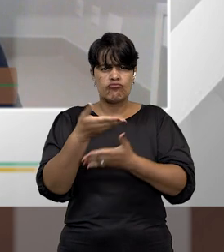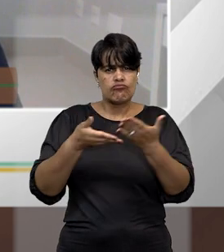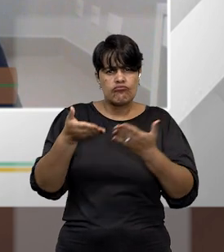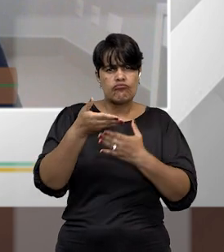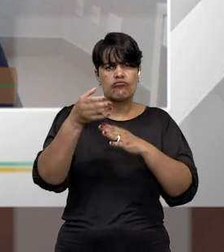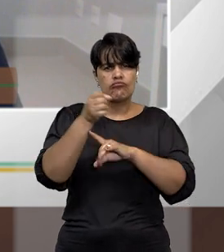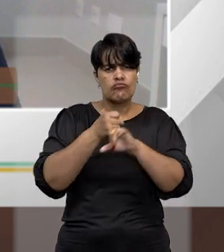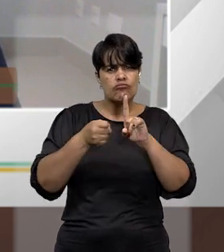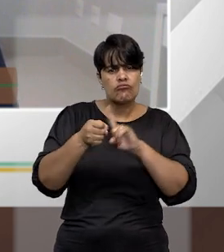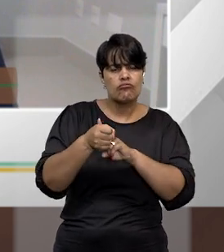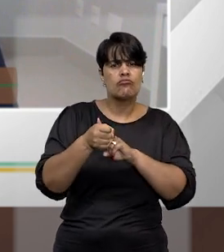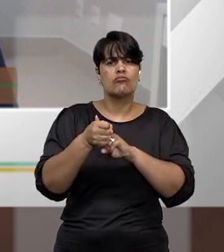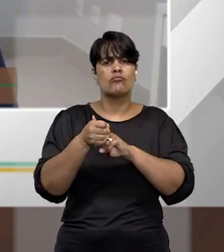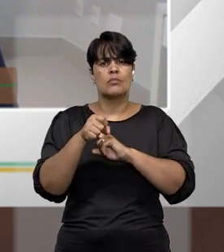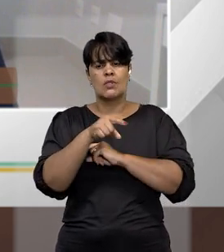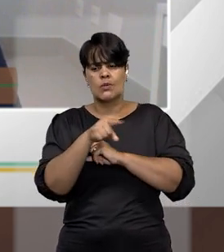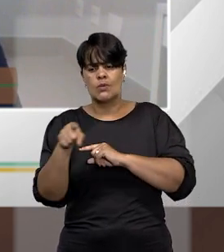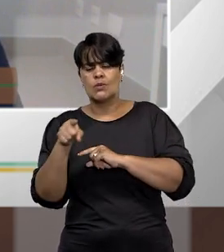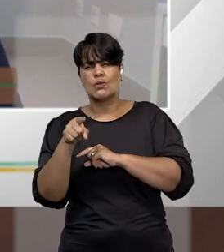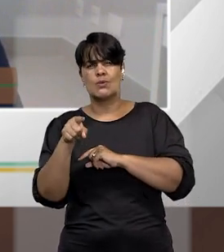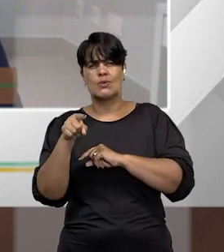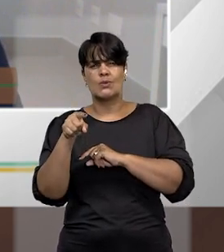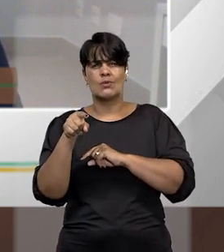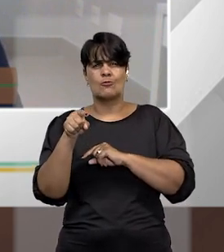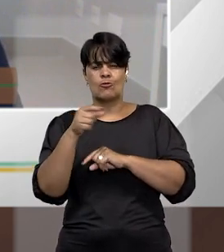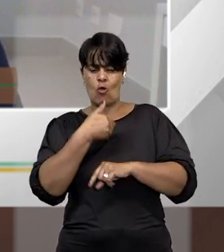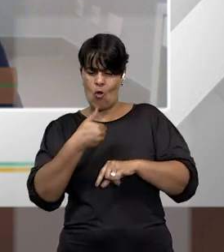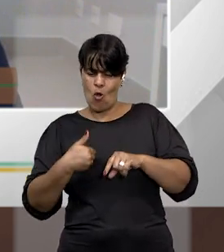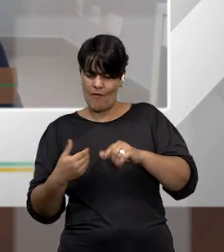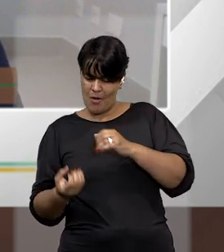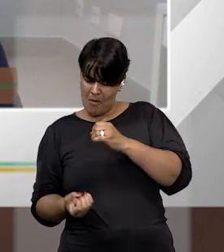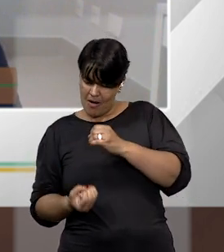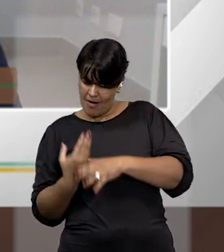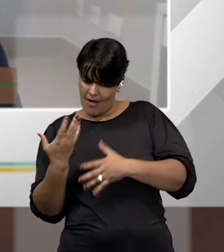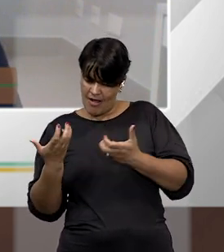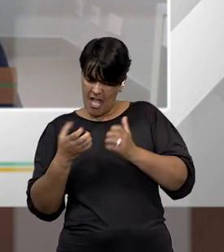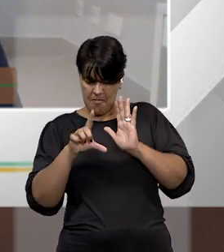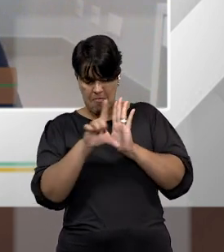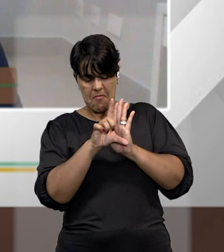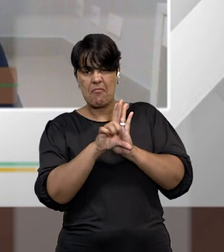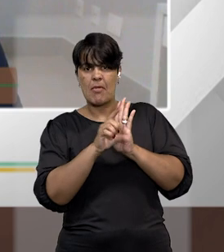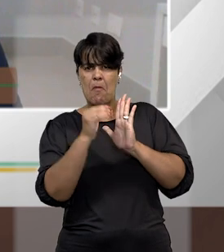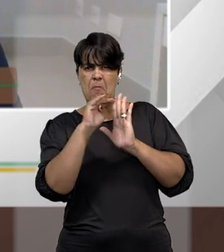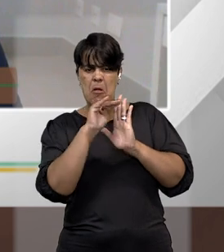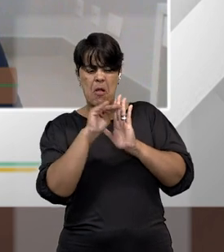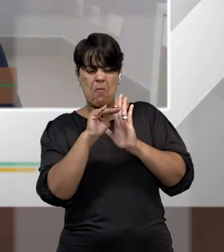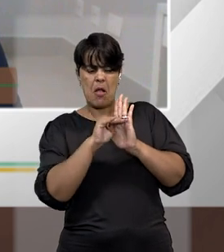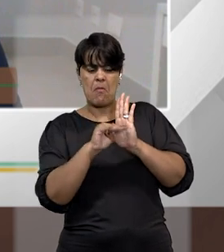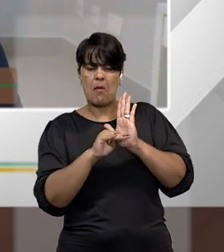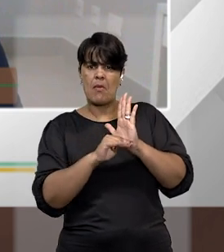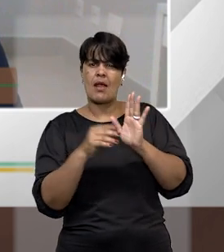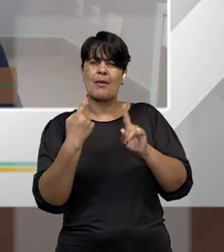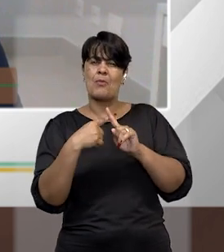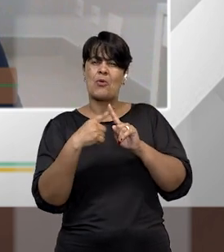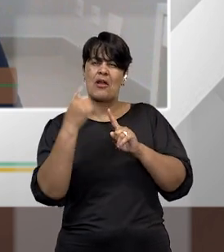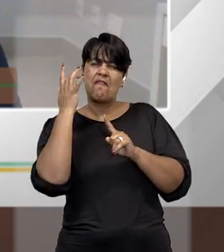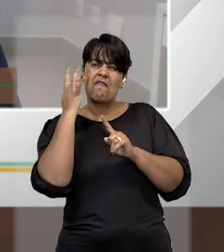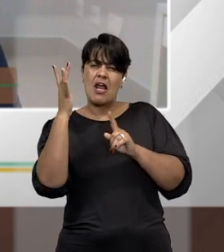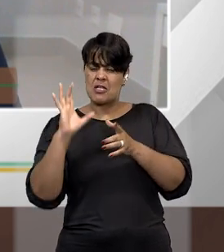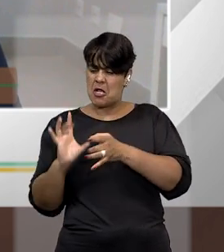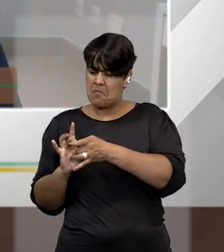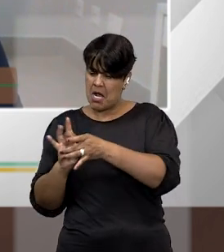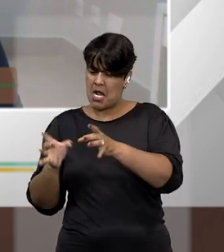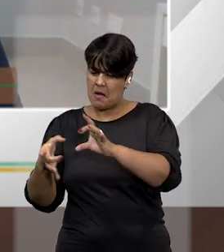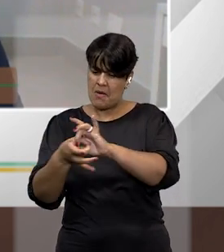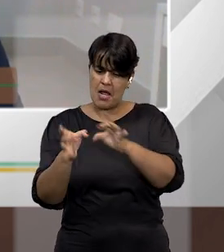em criar normas capazes de criar laços de convívio social, ele viu no direito penal a